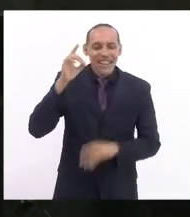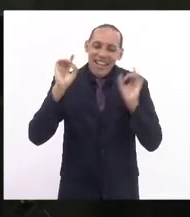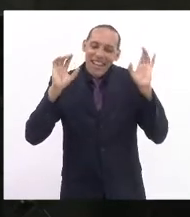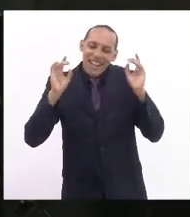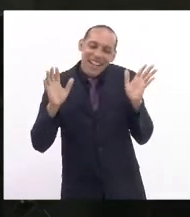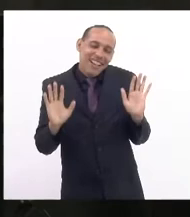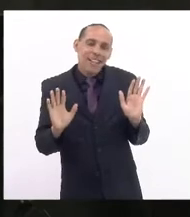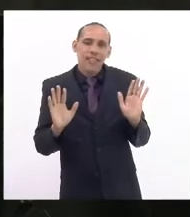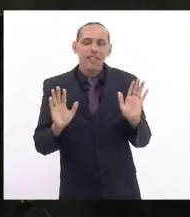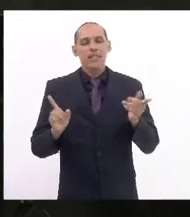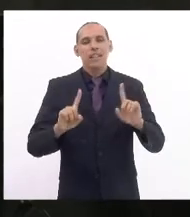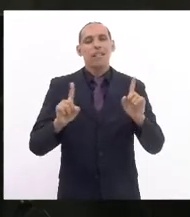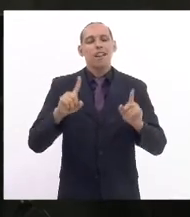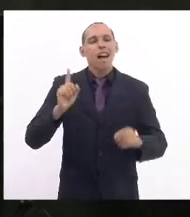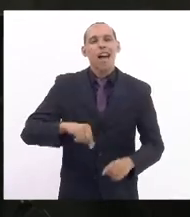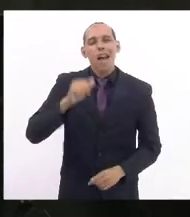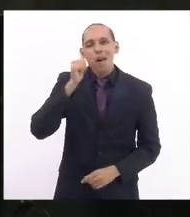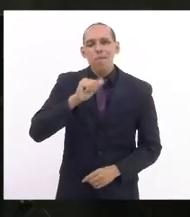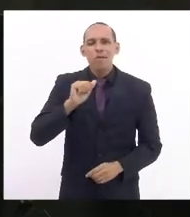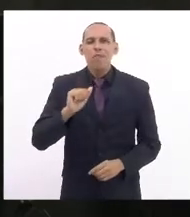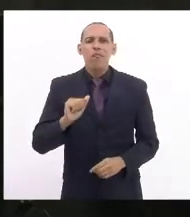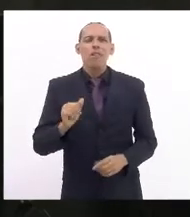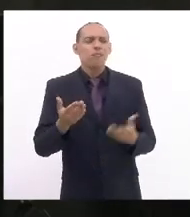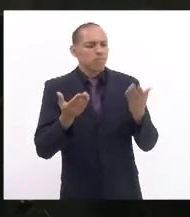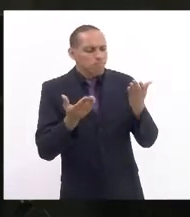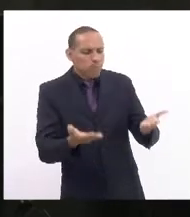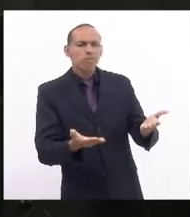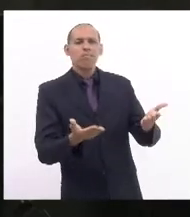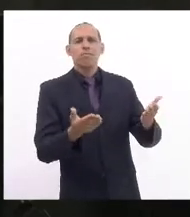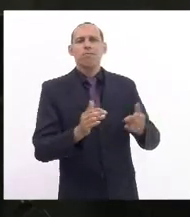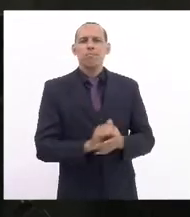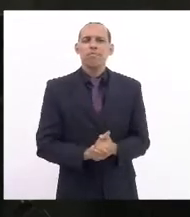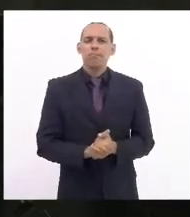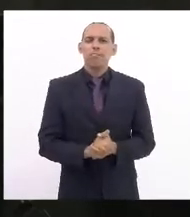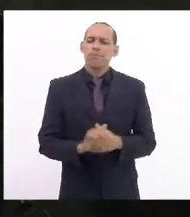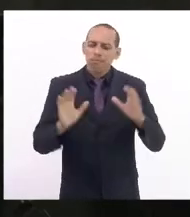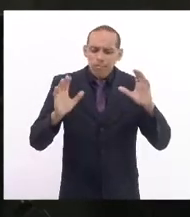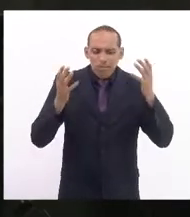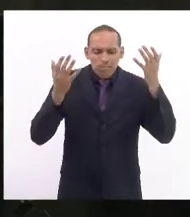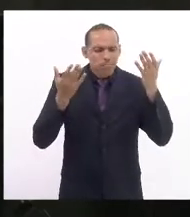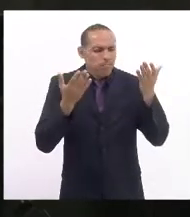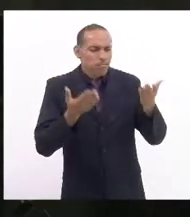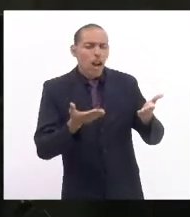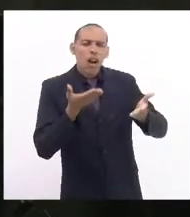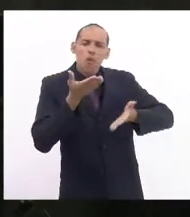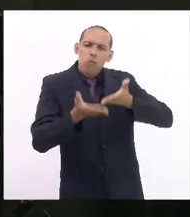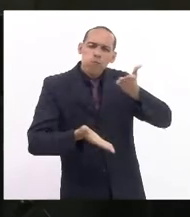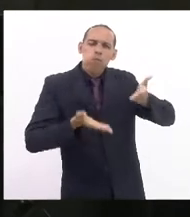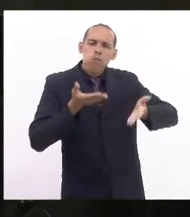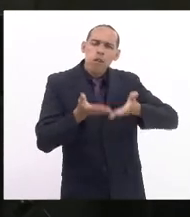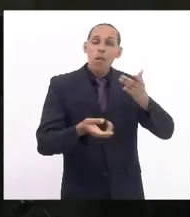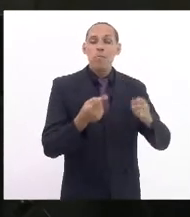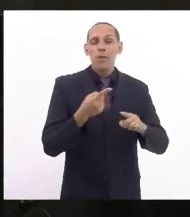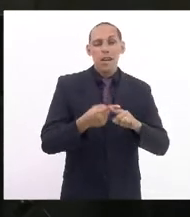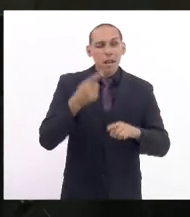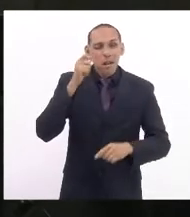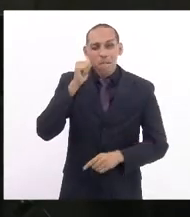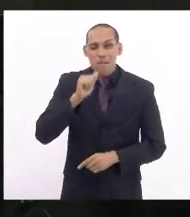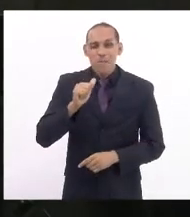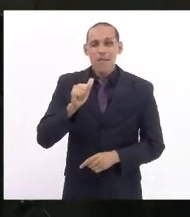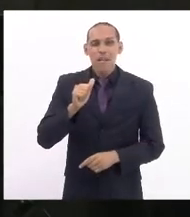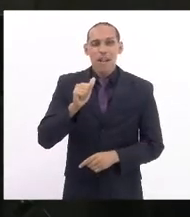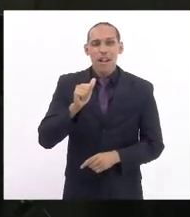mulher, a mulher ela era para ser honrada, a mulher era para ser cuidada, porque todos que estão aqui,